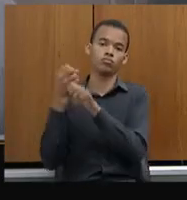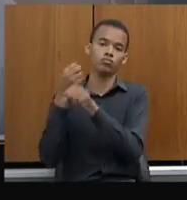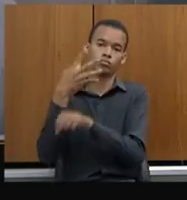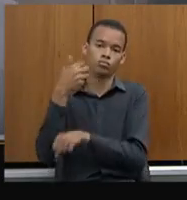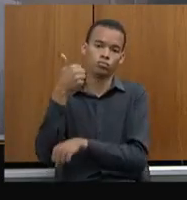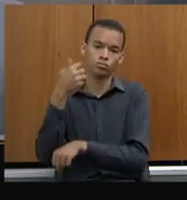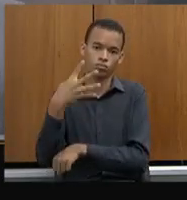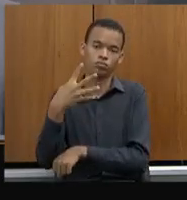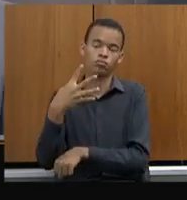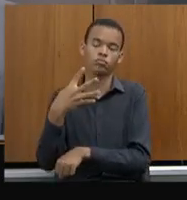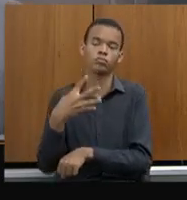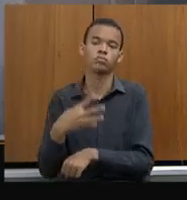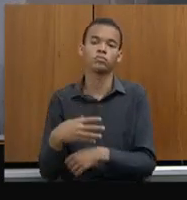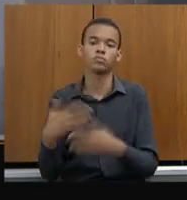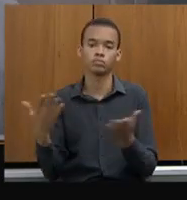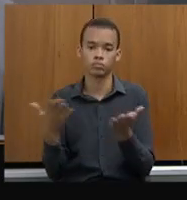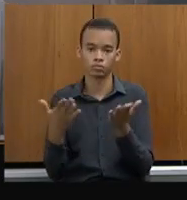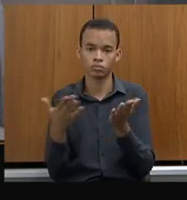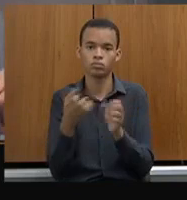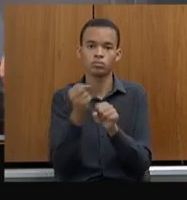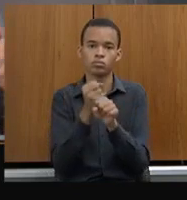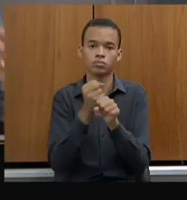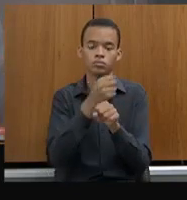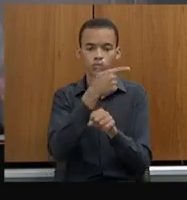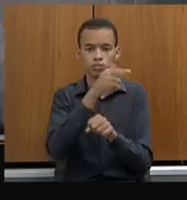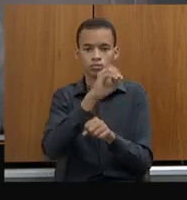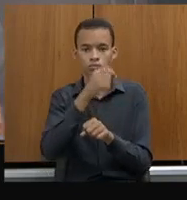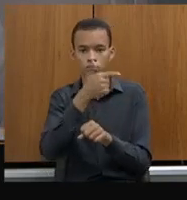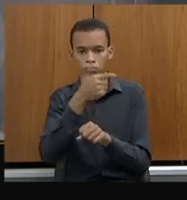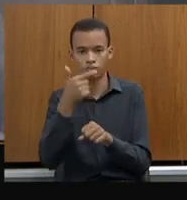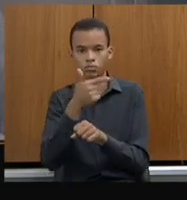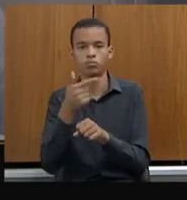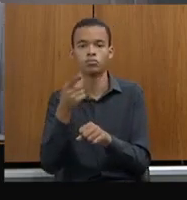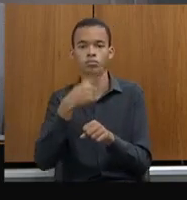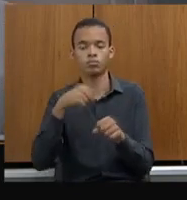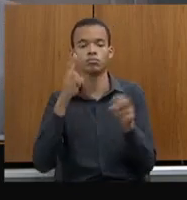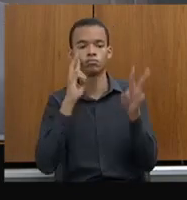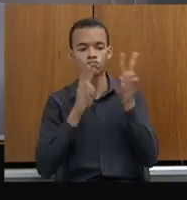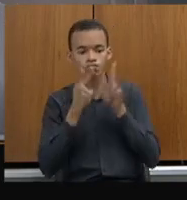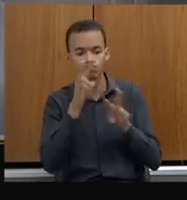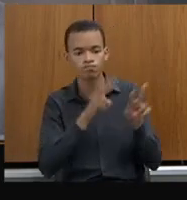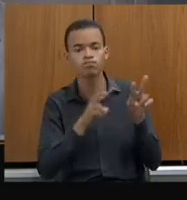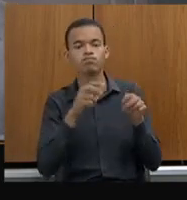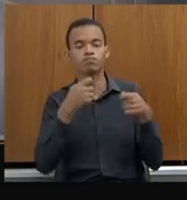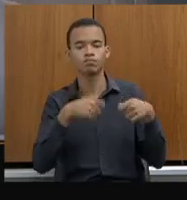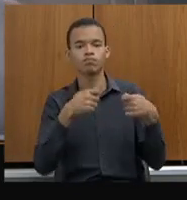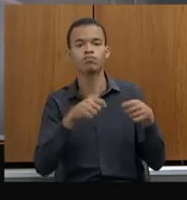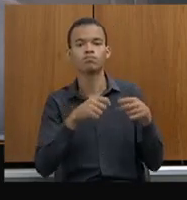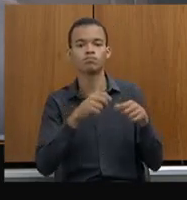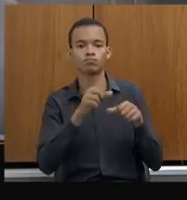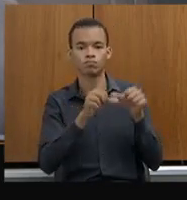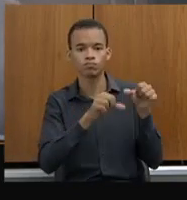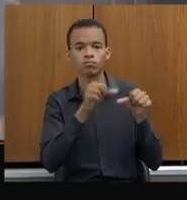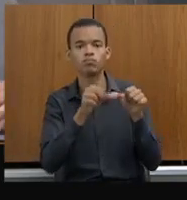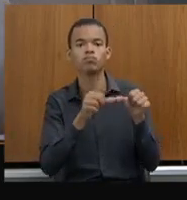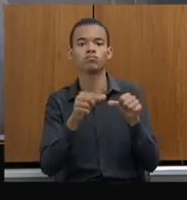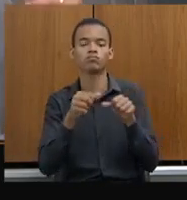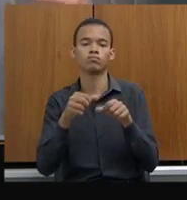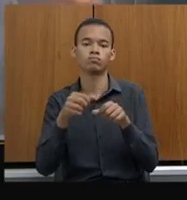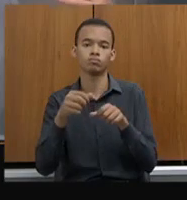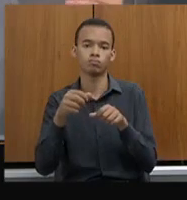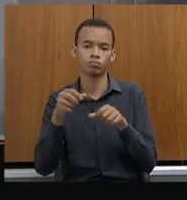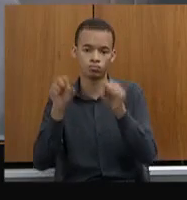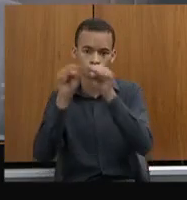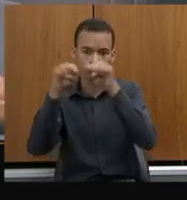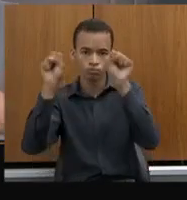isso a efeito, uma revisão do nosso quadro de distribuição de pessoal. Desenvolvemos um